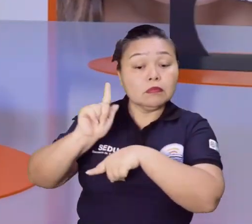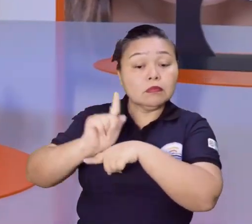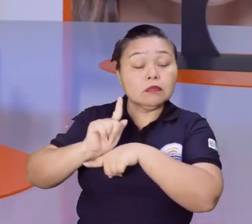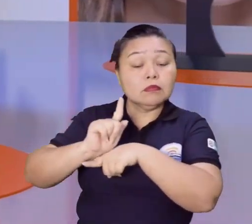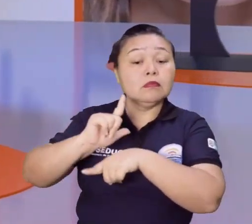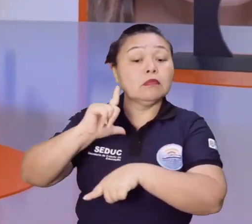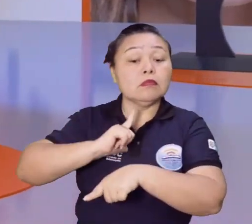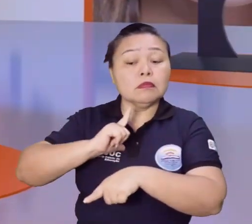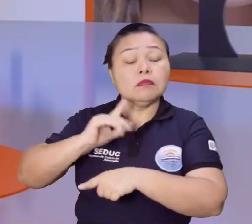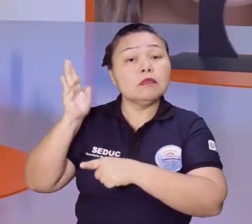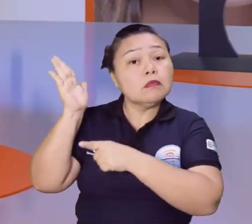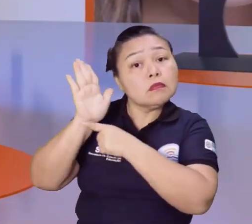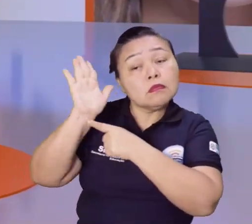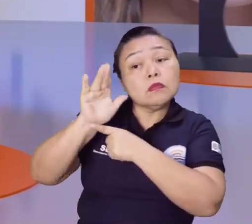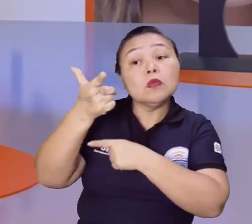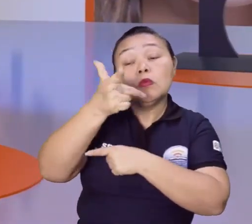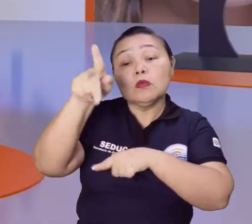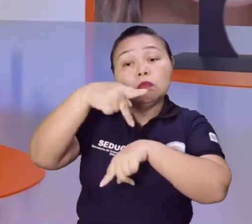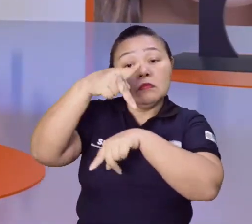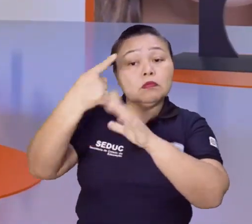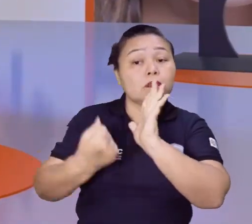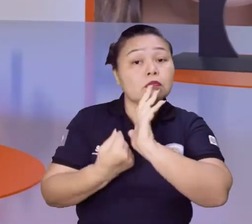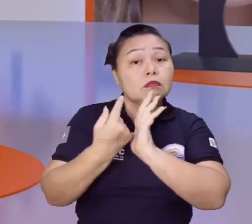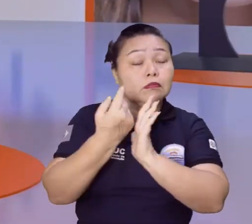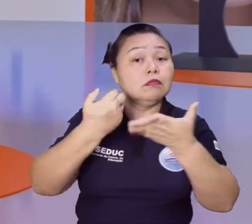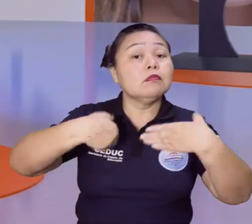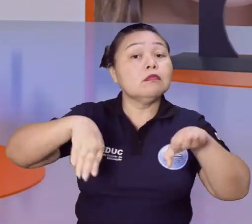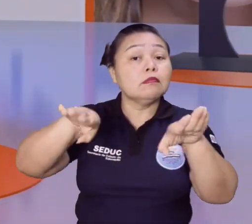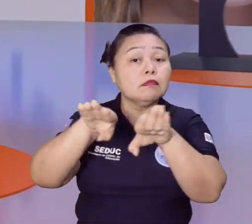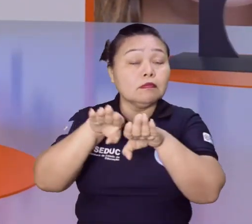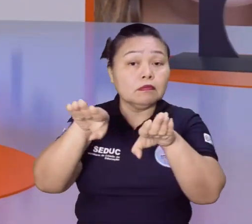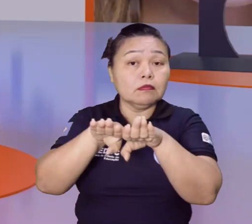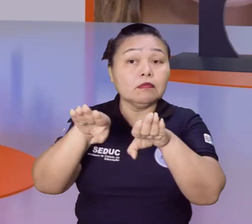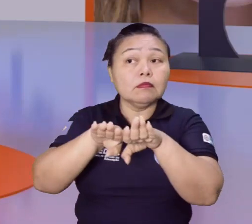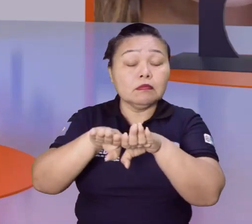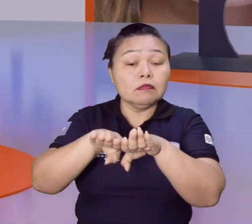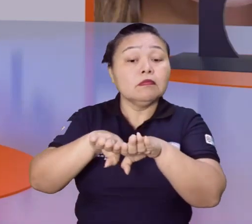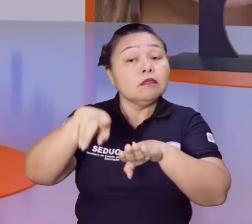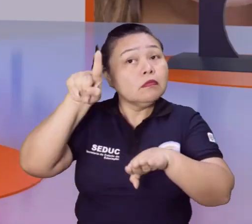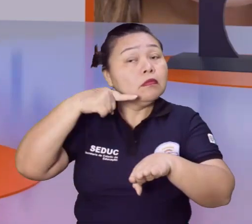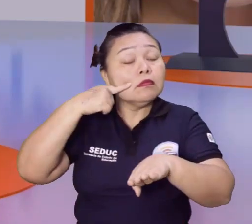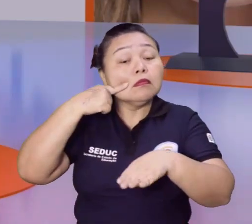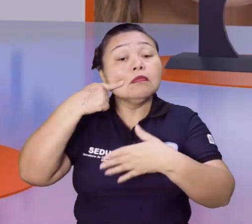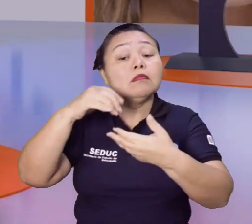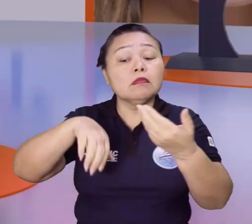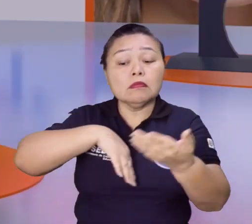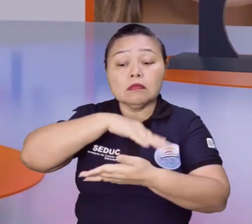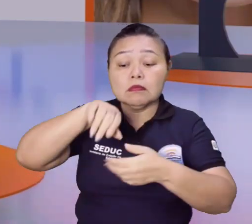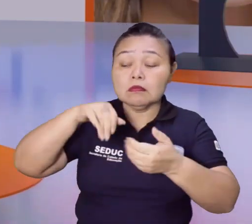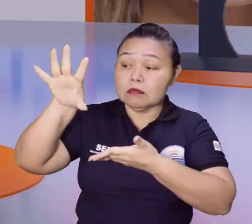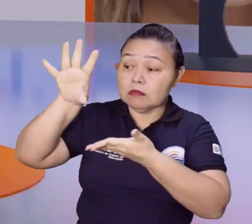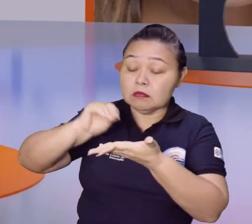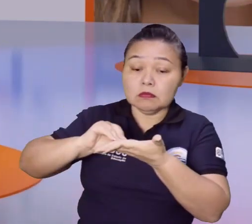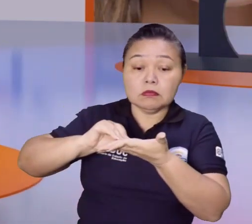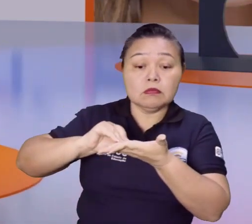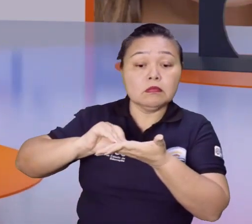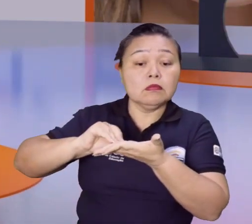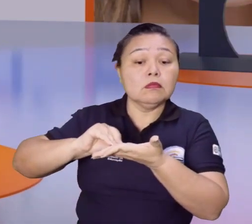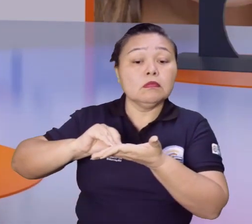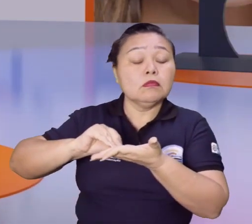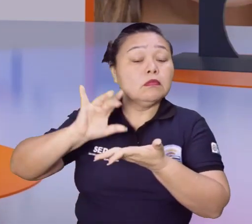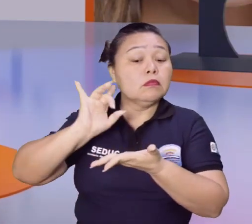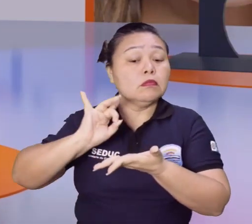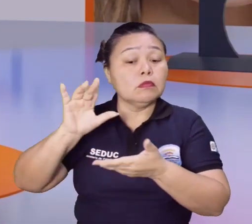que tem ajudado outros países capitalistas também, né? A também revolucionar os seus modelos. Então,